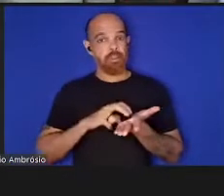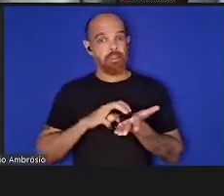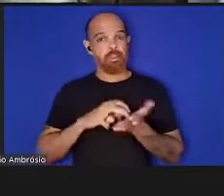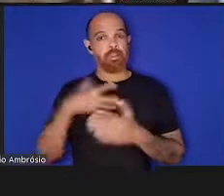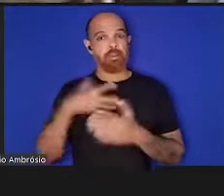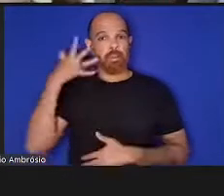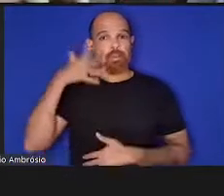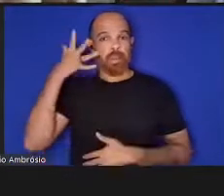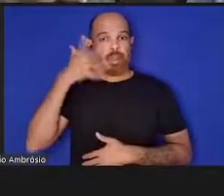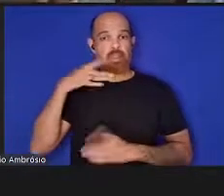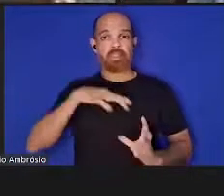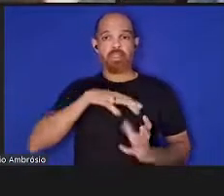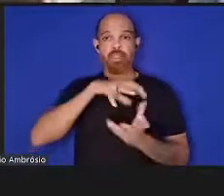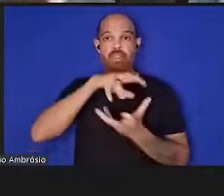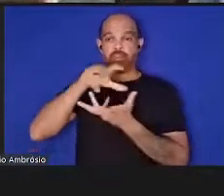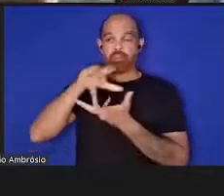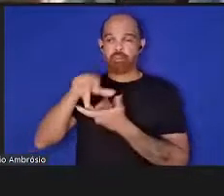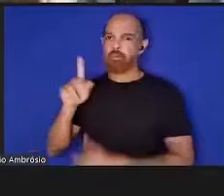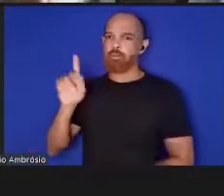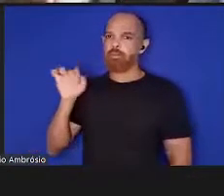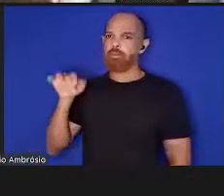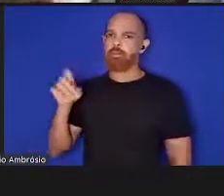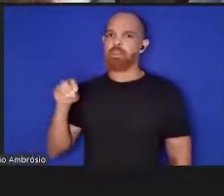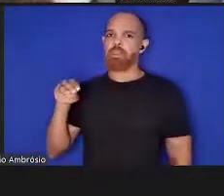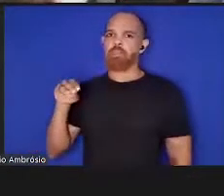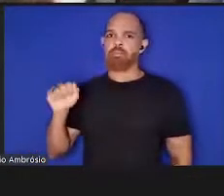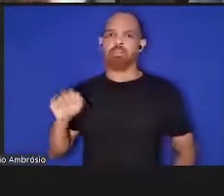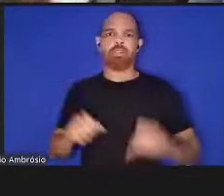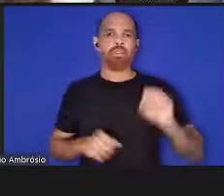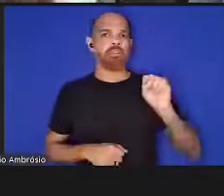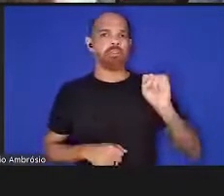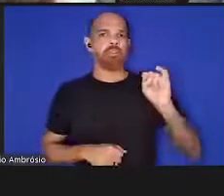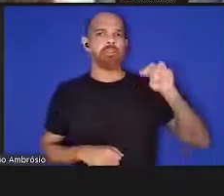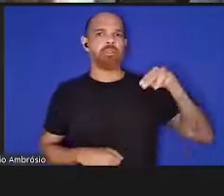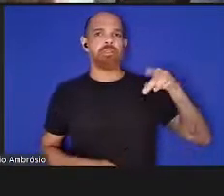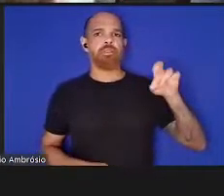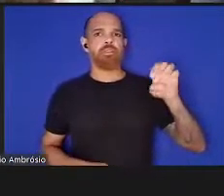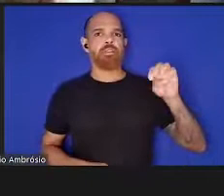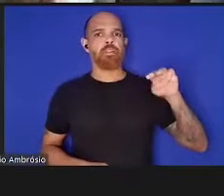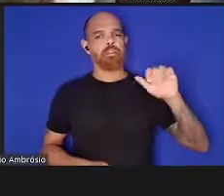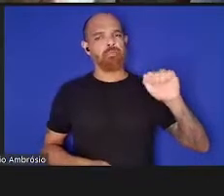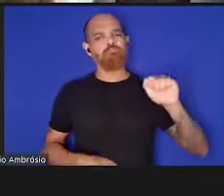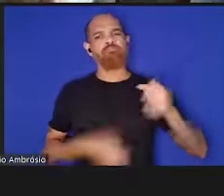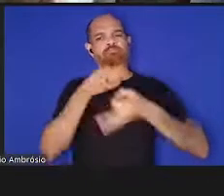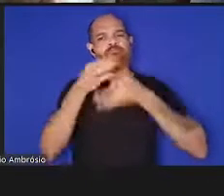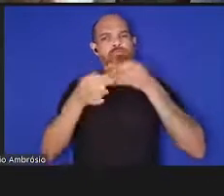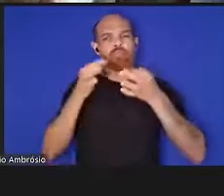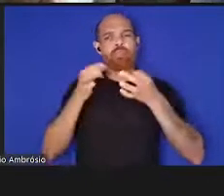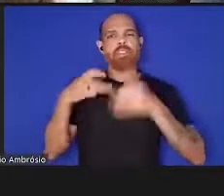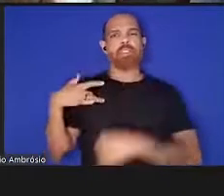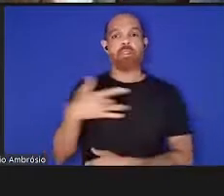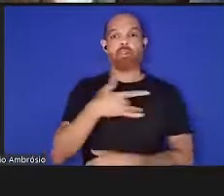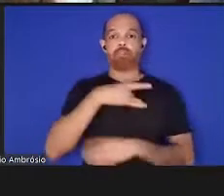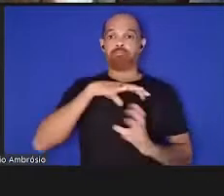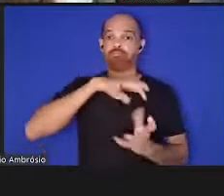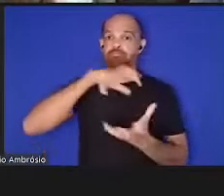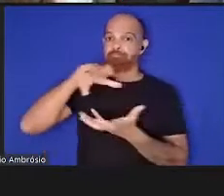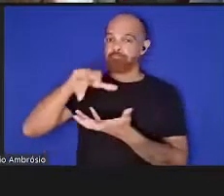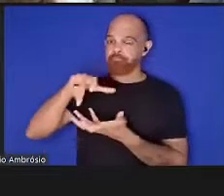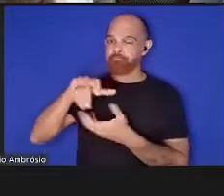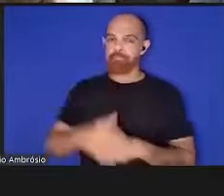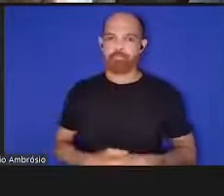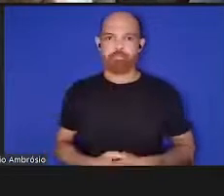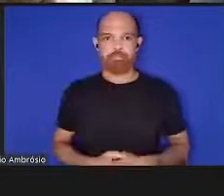Internacional Pandemia ou Sindemia, uma abordagem crítica para a saúde planetária. Informamos que